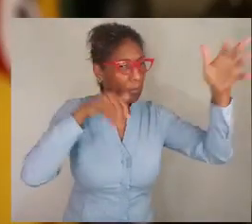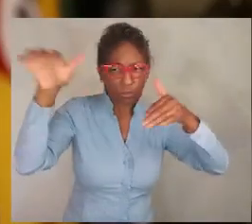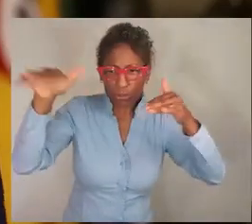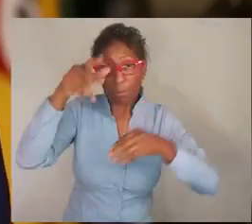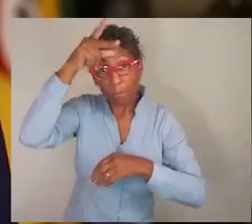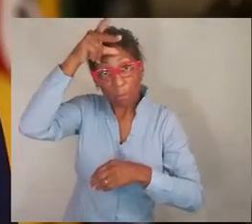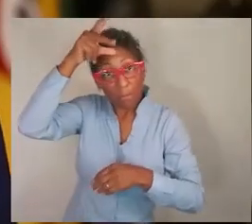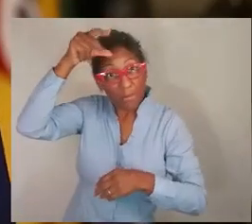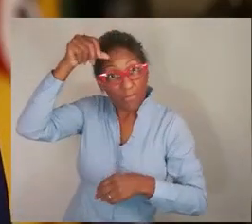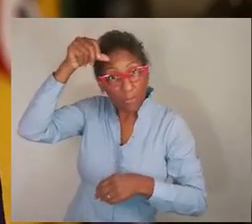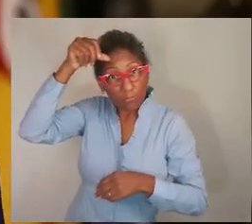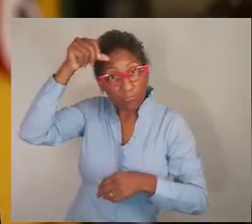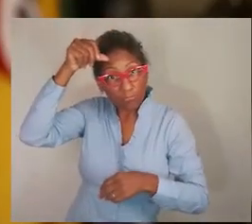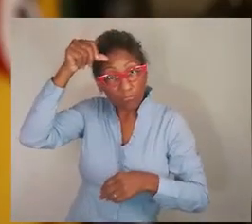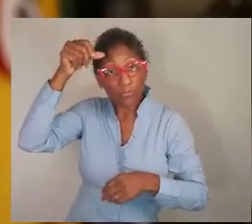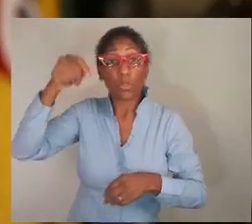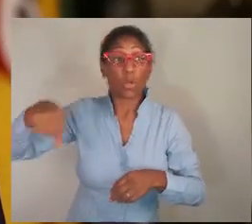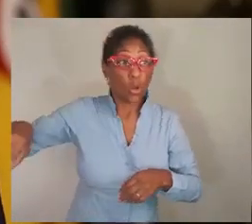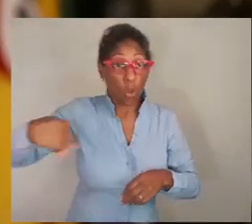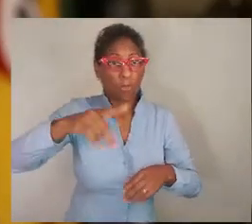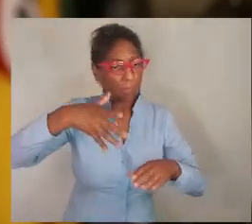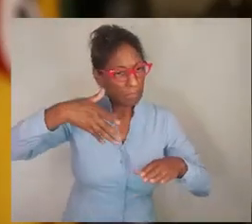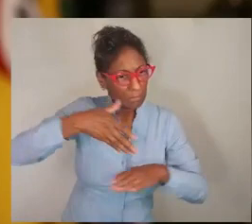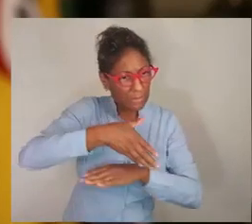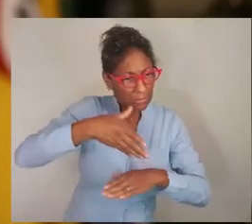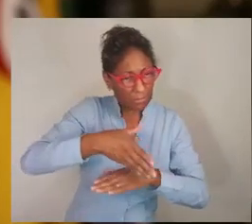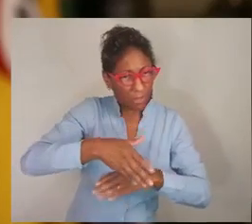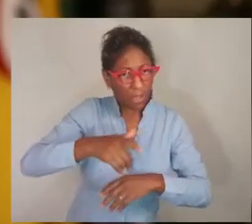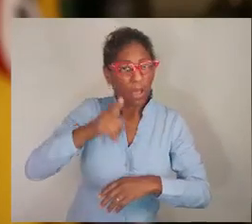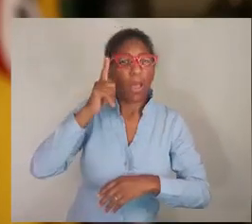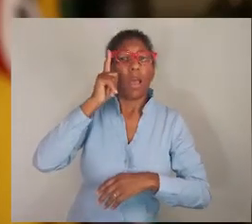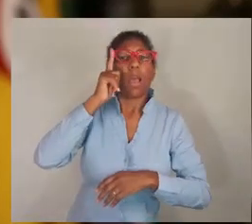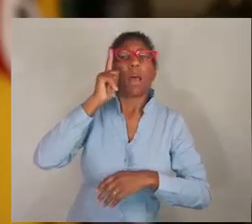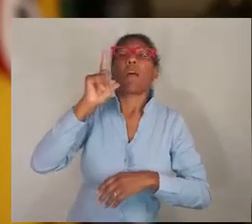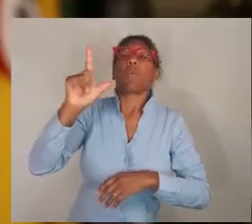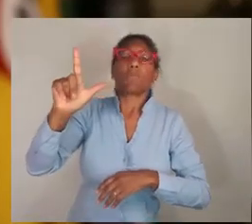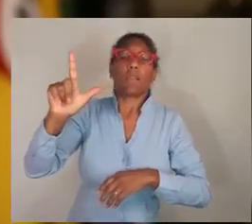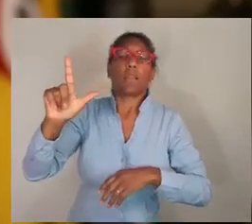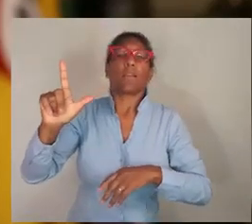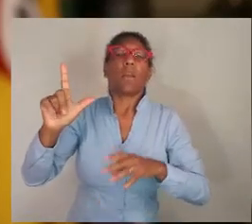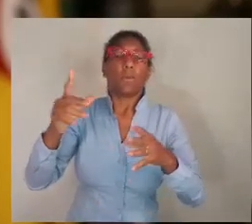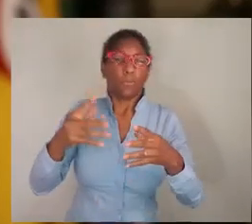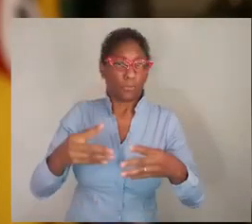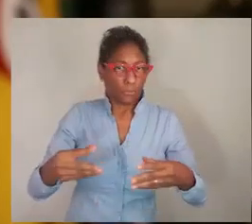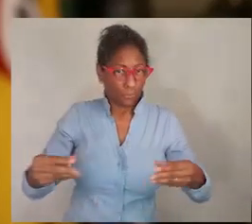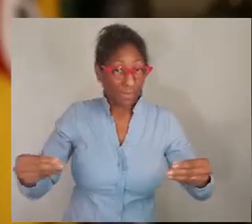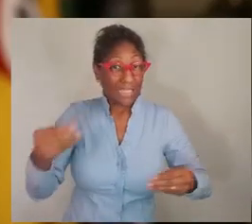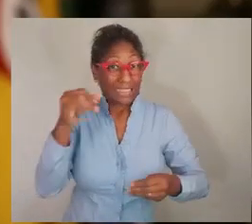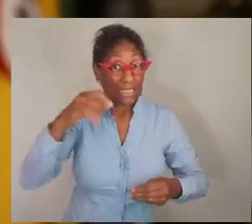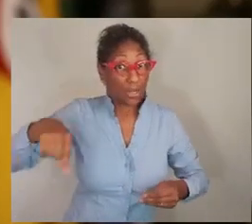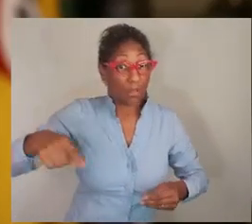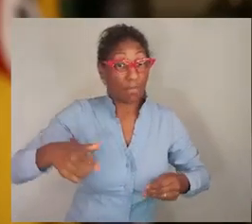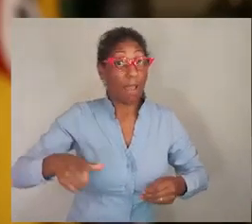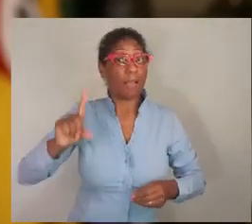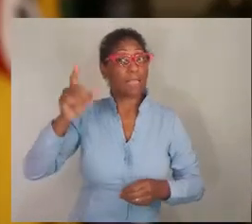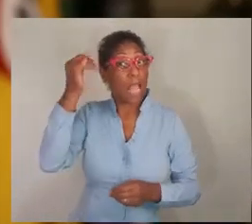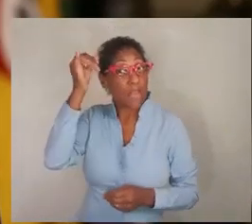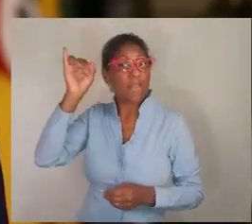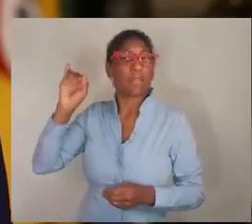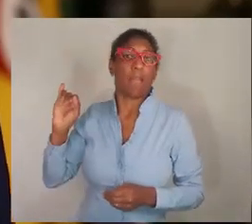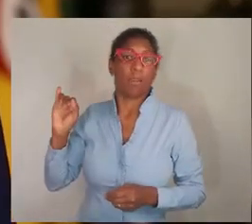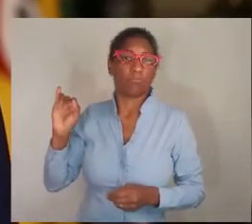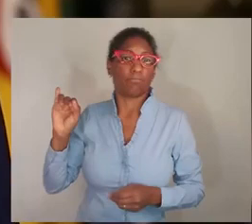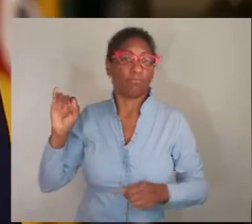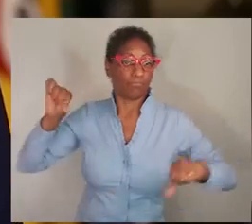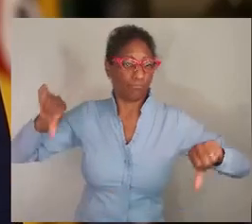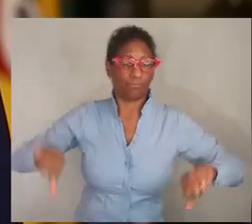chamo os prefeitos a participar, porque nós só vamos vencer essa pandemia se a nossa energia estiver dedicada às medidas que